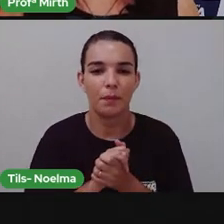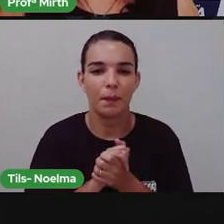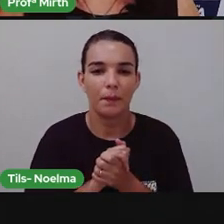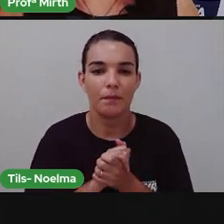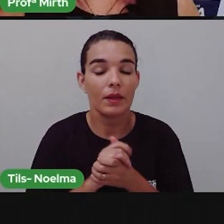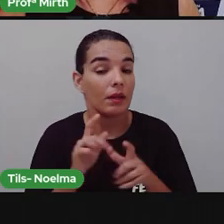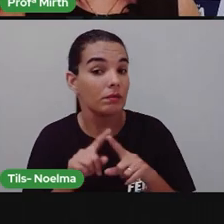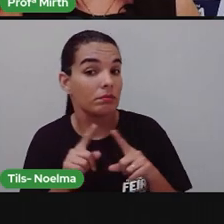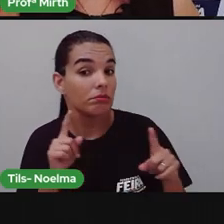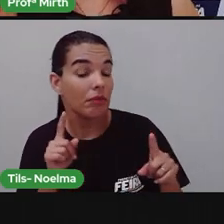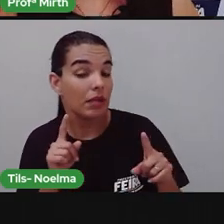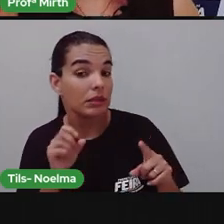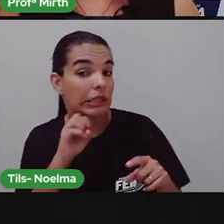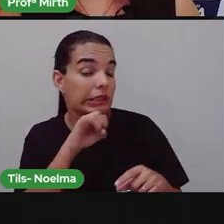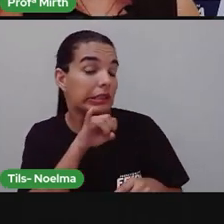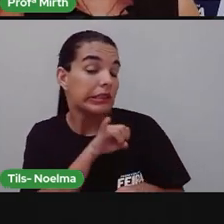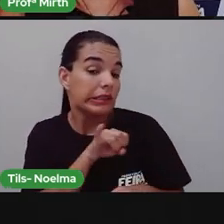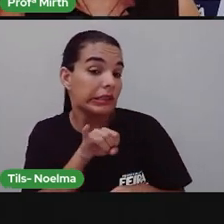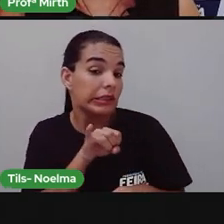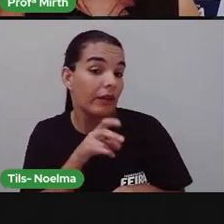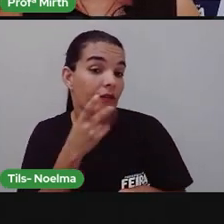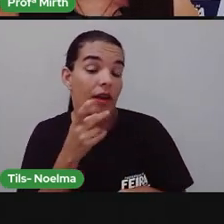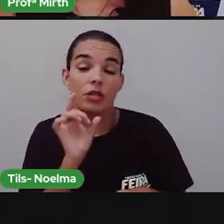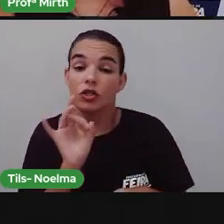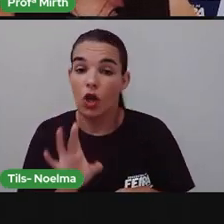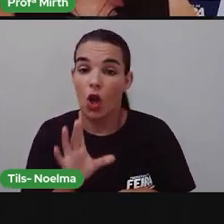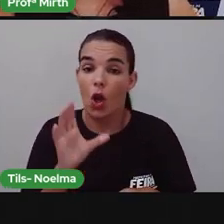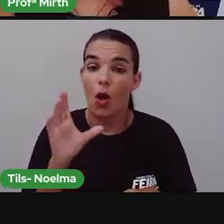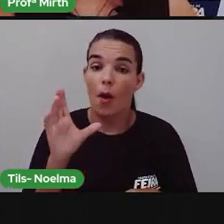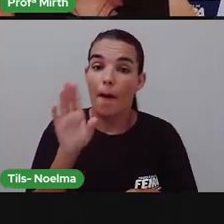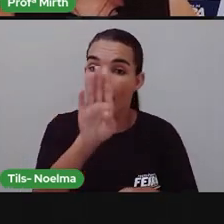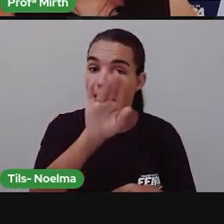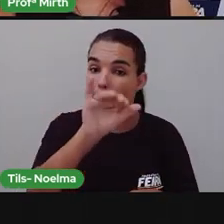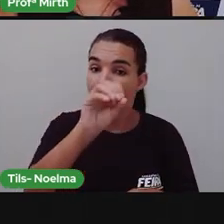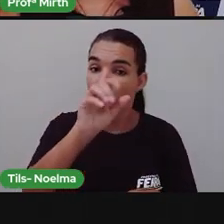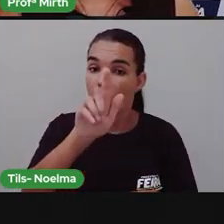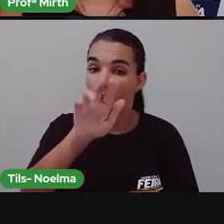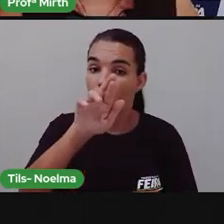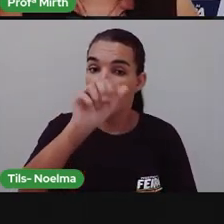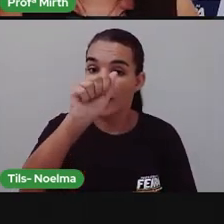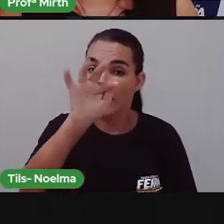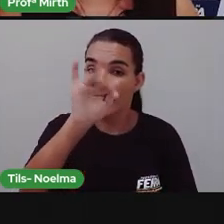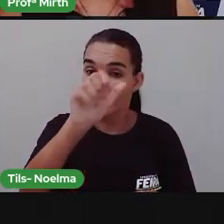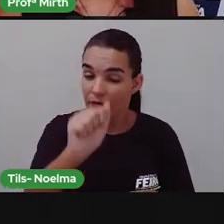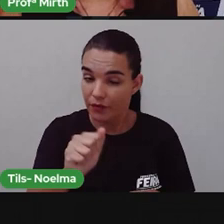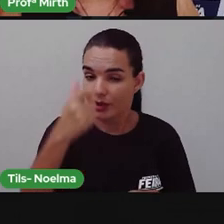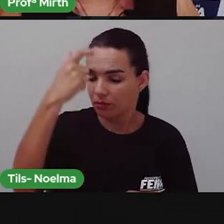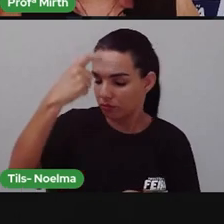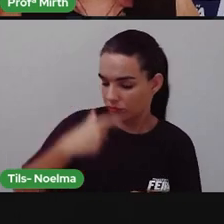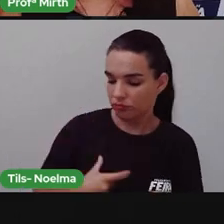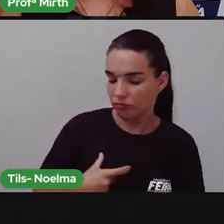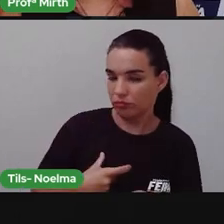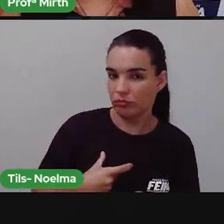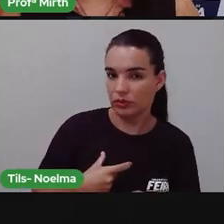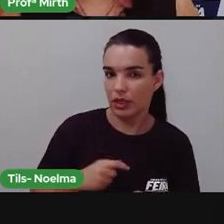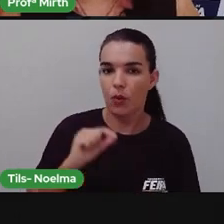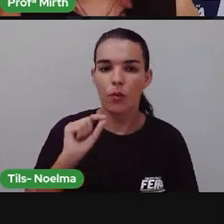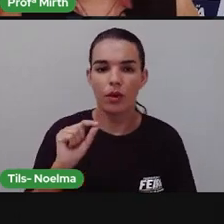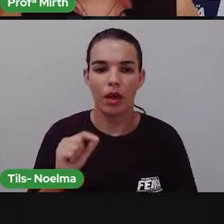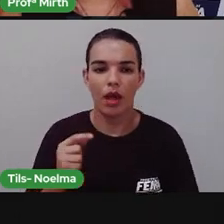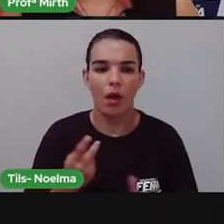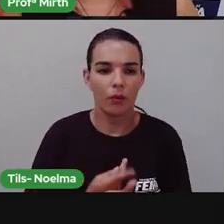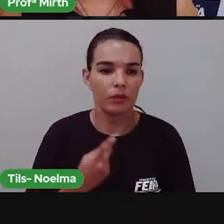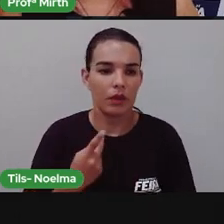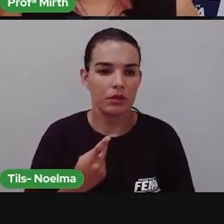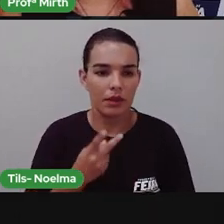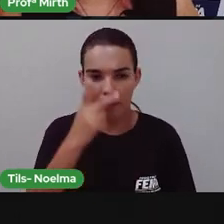Mas, se falando de biografia, vamos voltar aqui. Conhecer a biografia de uma personalidade permite entender um pouco